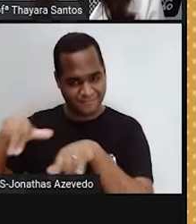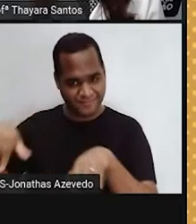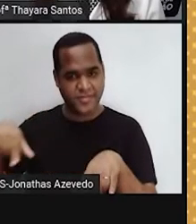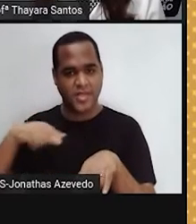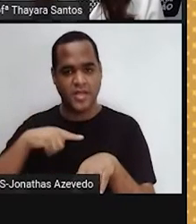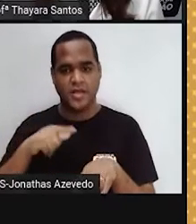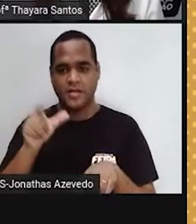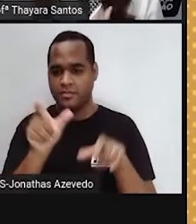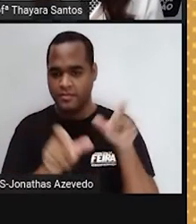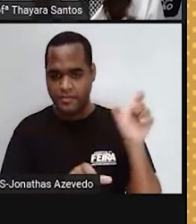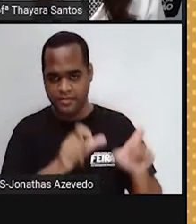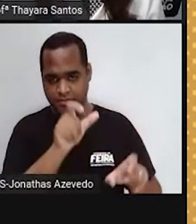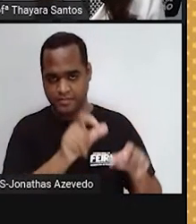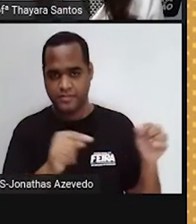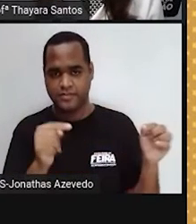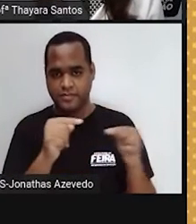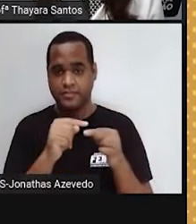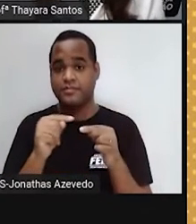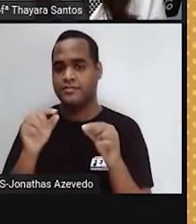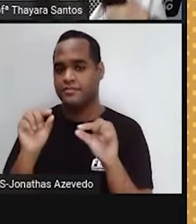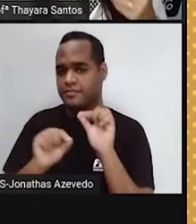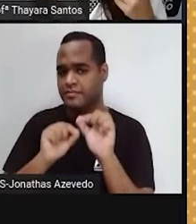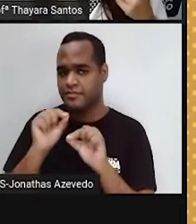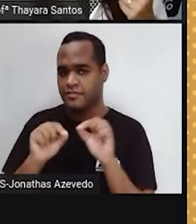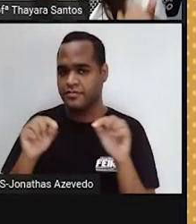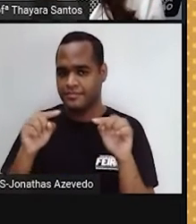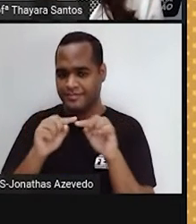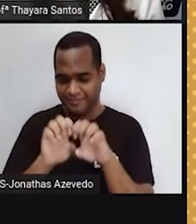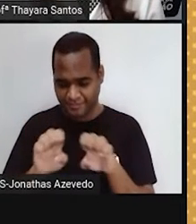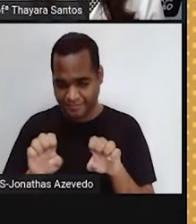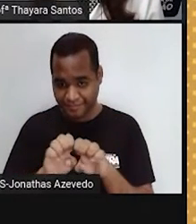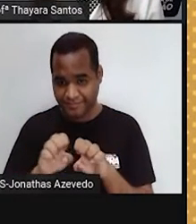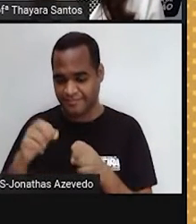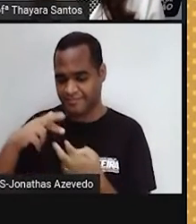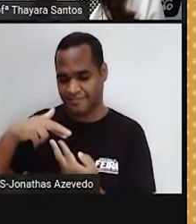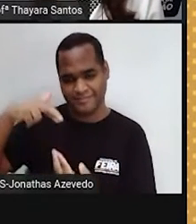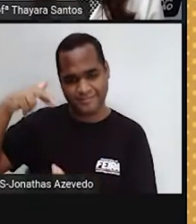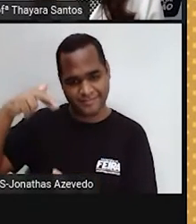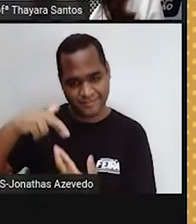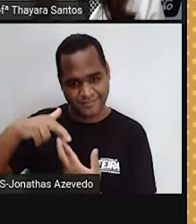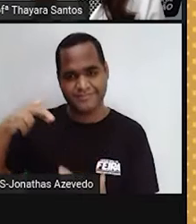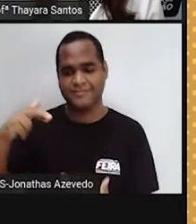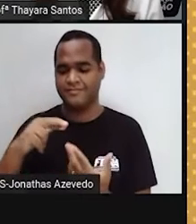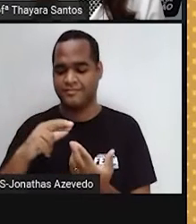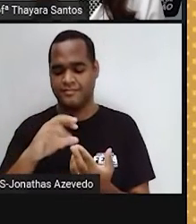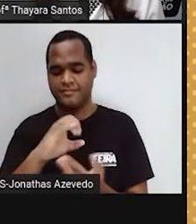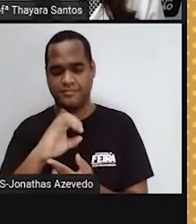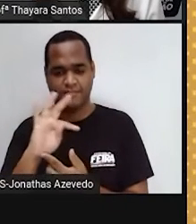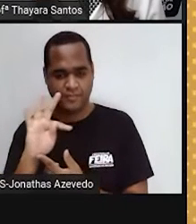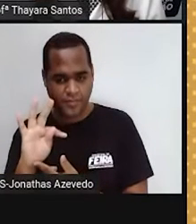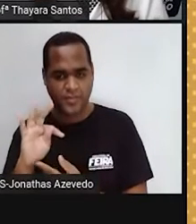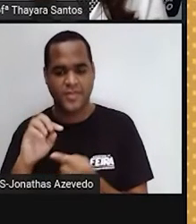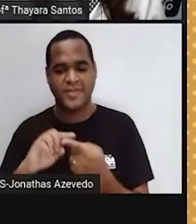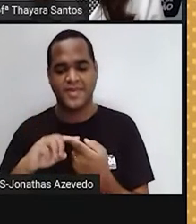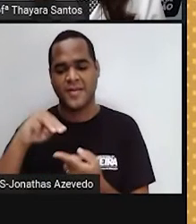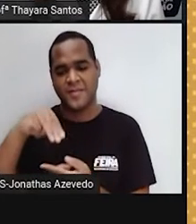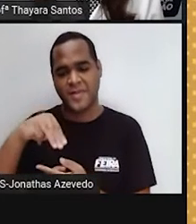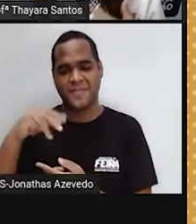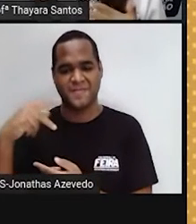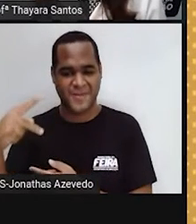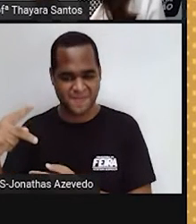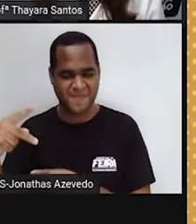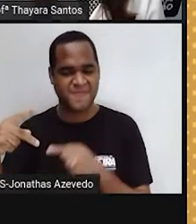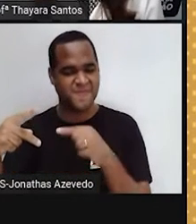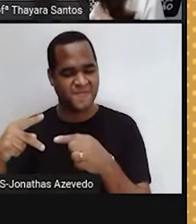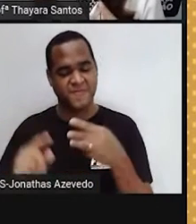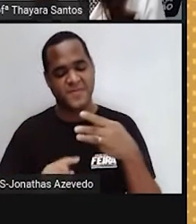constituída fundamentalmente de material genético, citoplasma e membrana plasmática. Então esses são